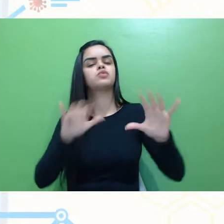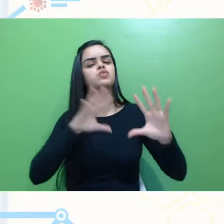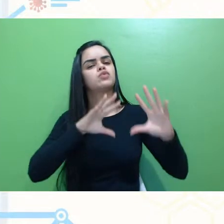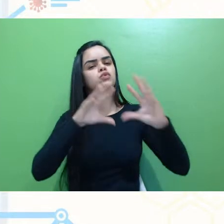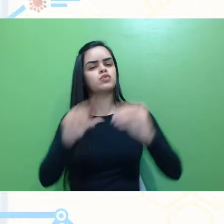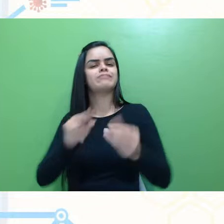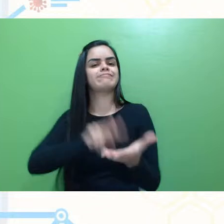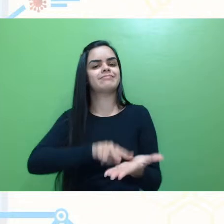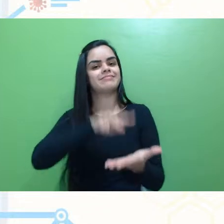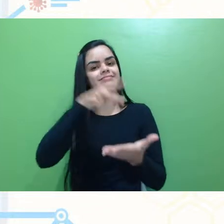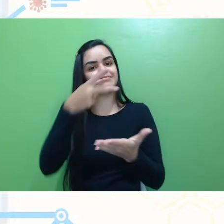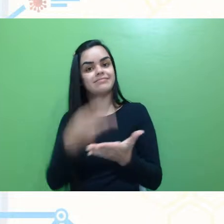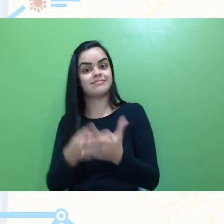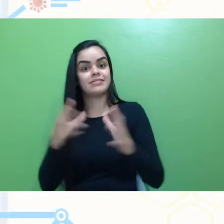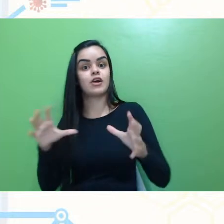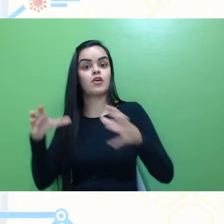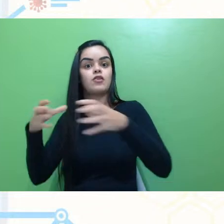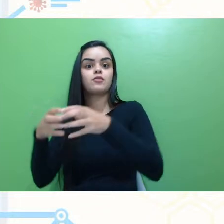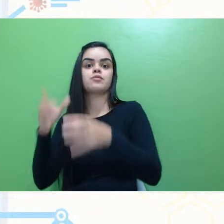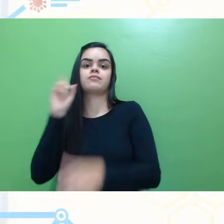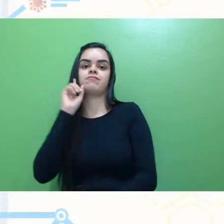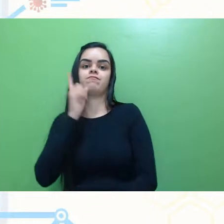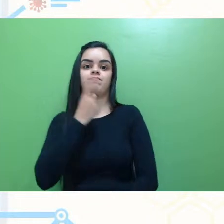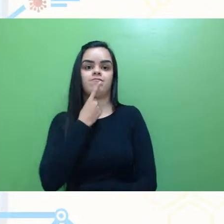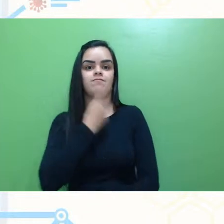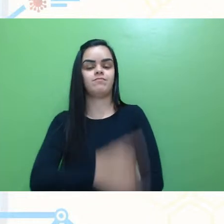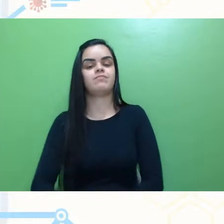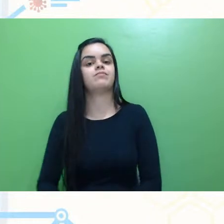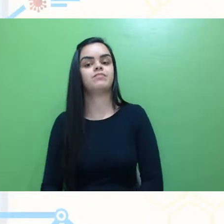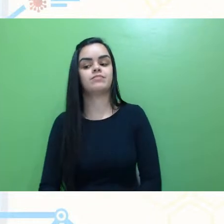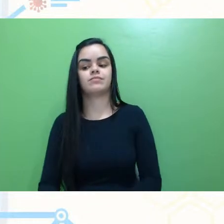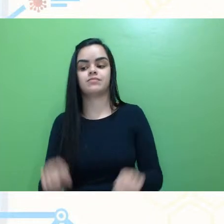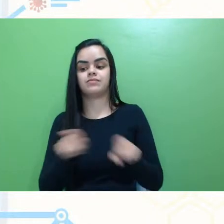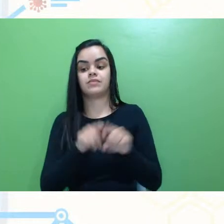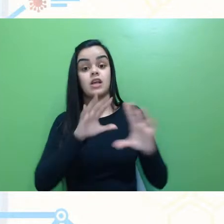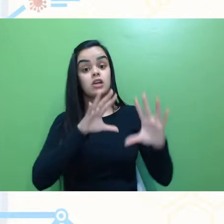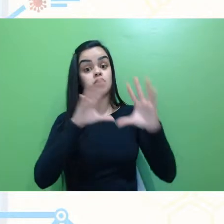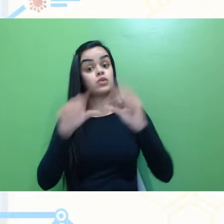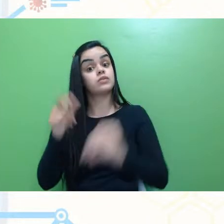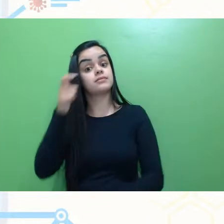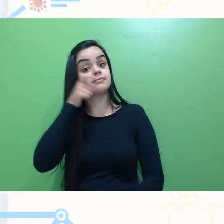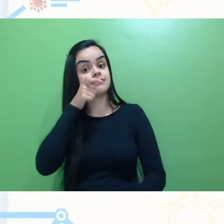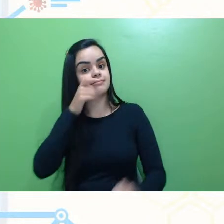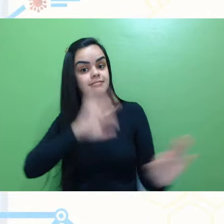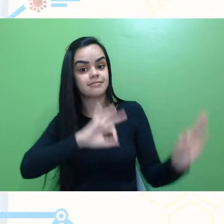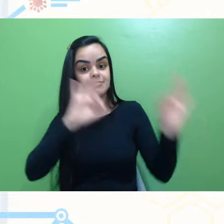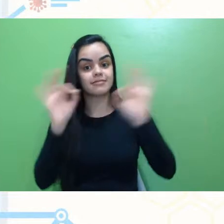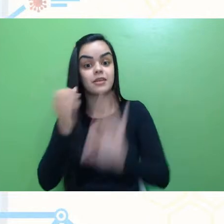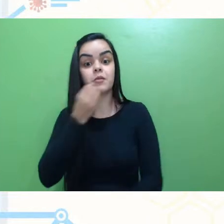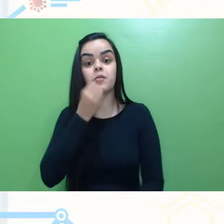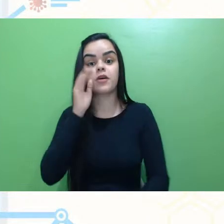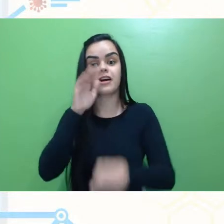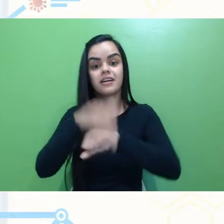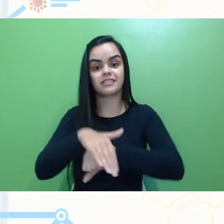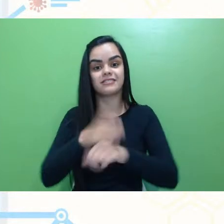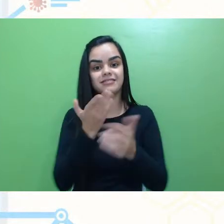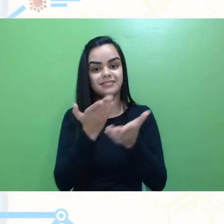chegarem a um público ainda maior. E a todos que nos assistem, então, uma boa noite, né, a todos e a todas.